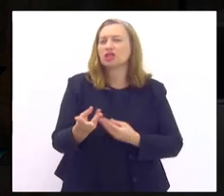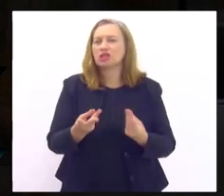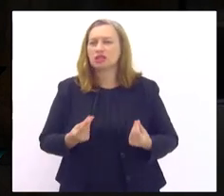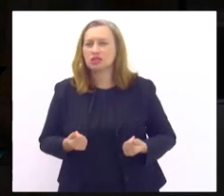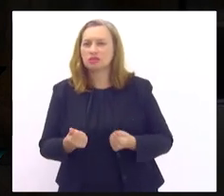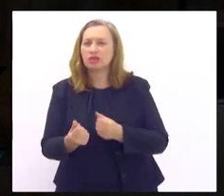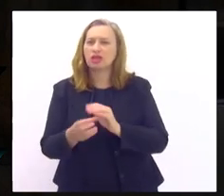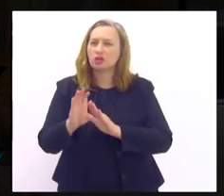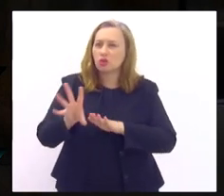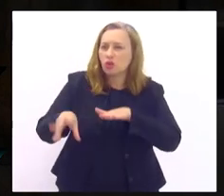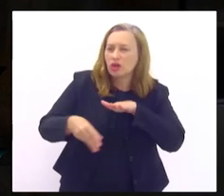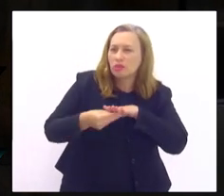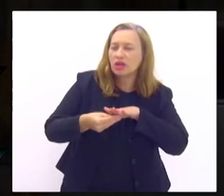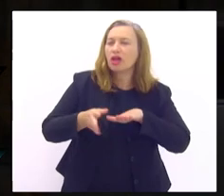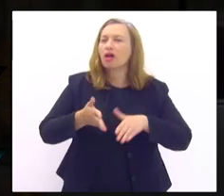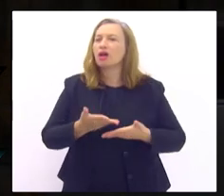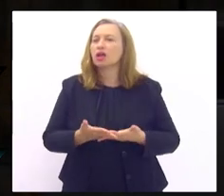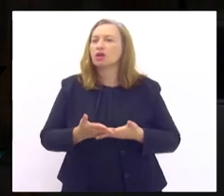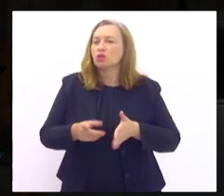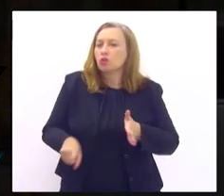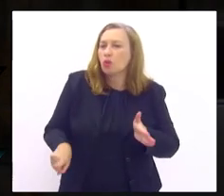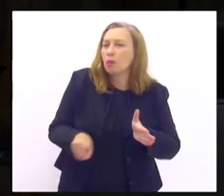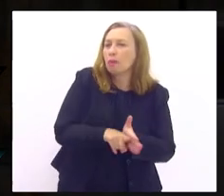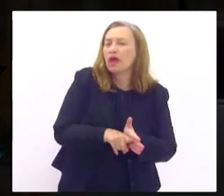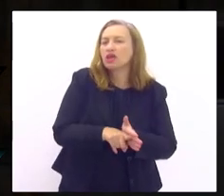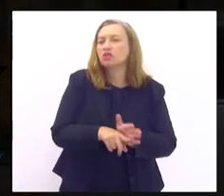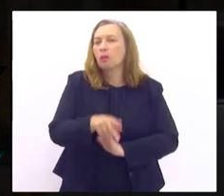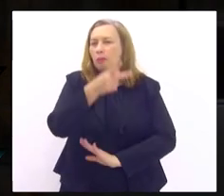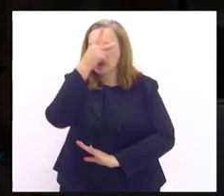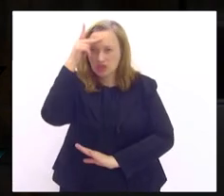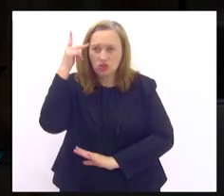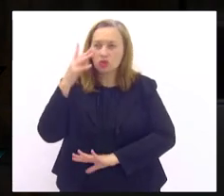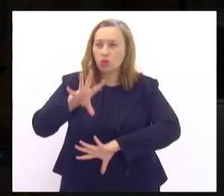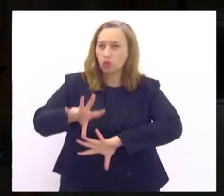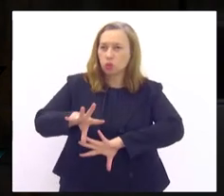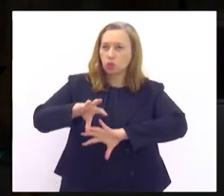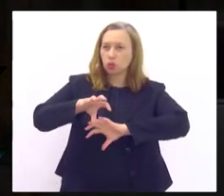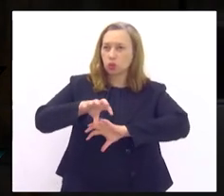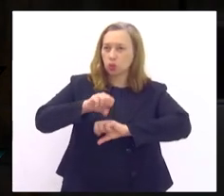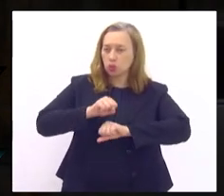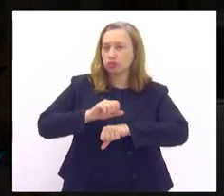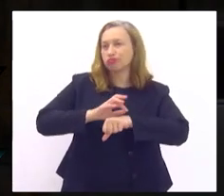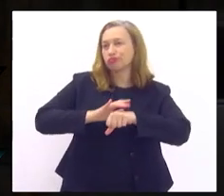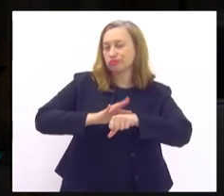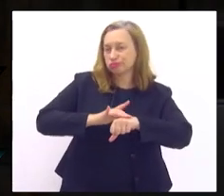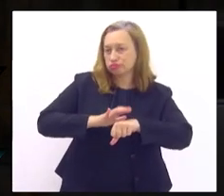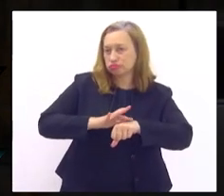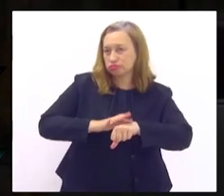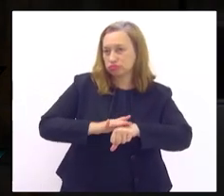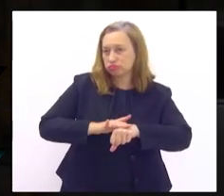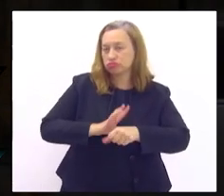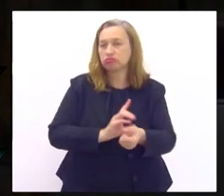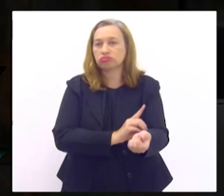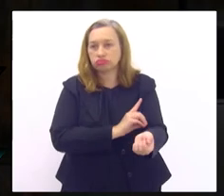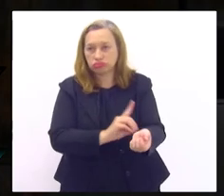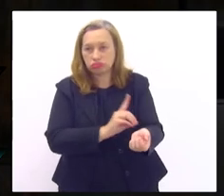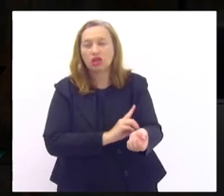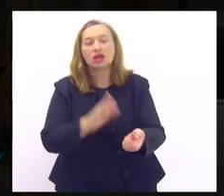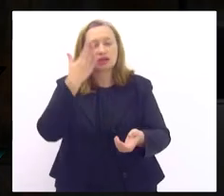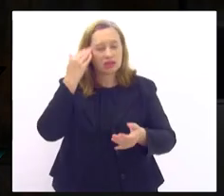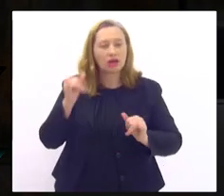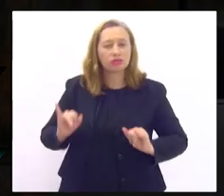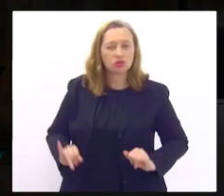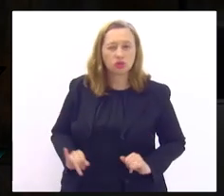emendas e quanto menos pessoas tiverem numa situação dessa a gente já sabe quanto as pessoas já sofrem com